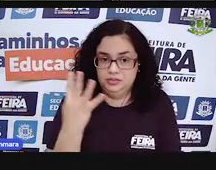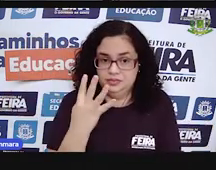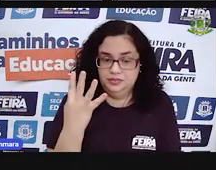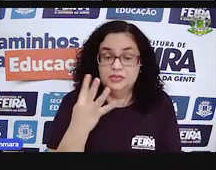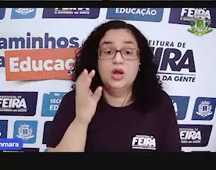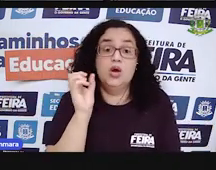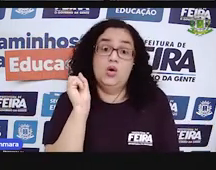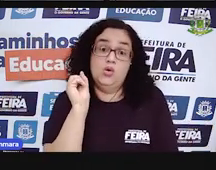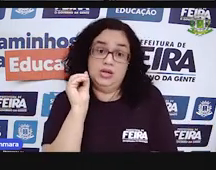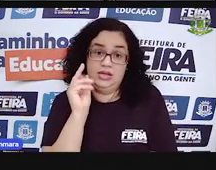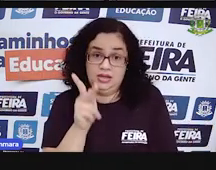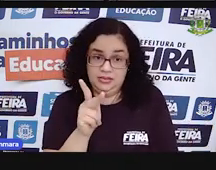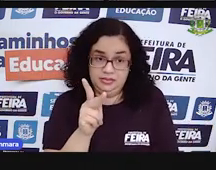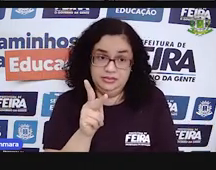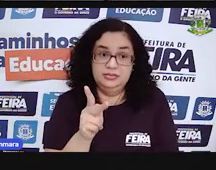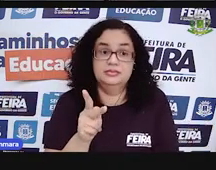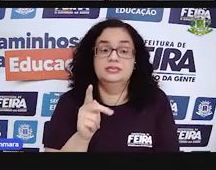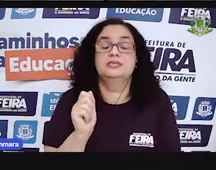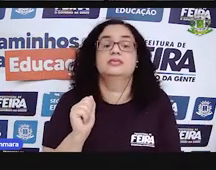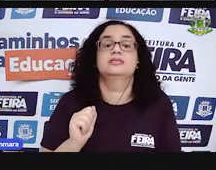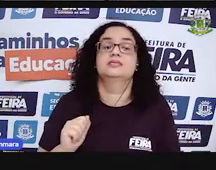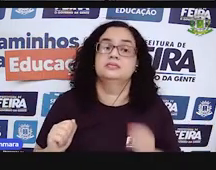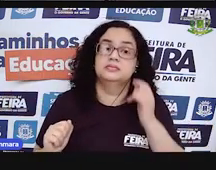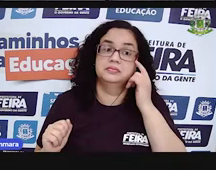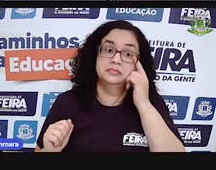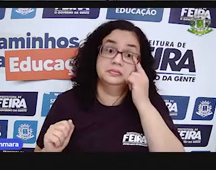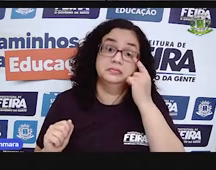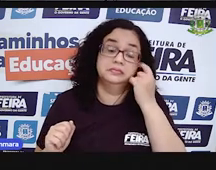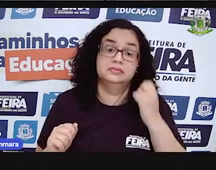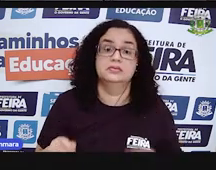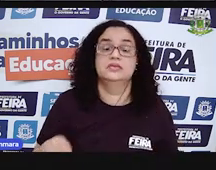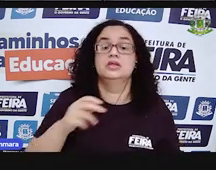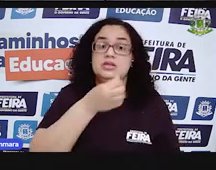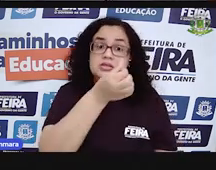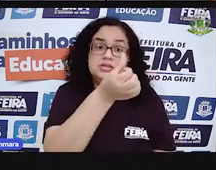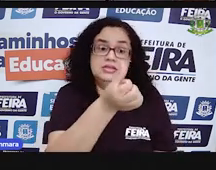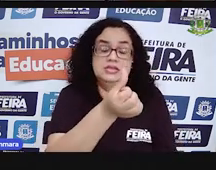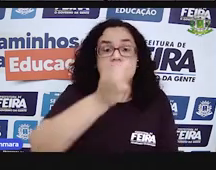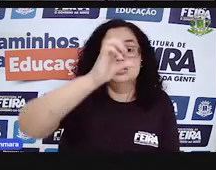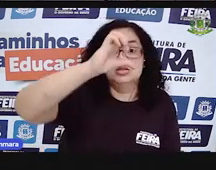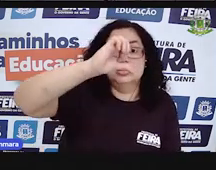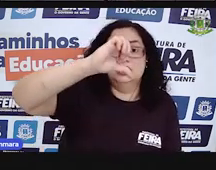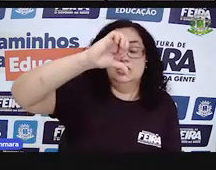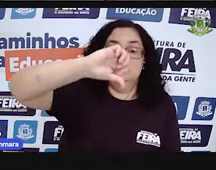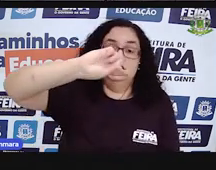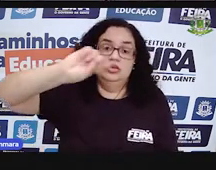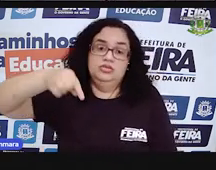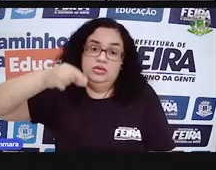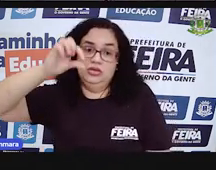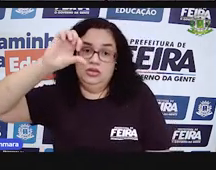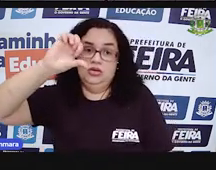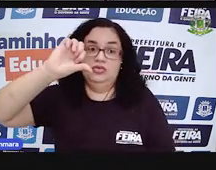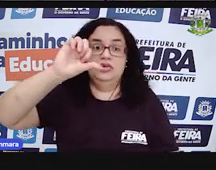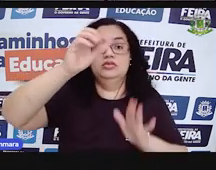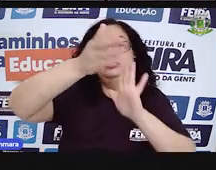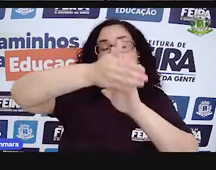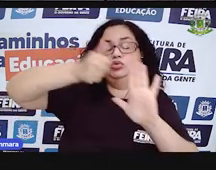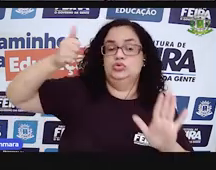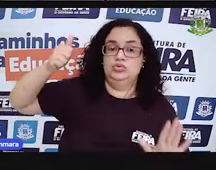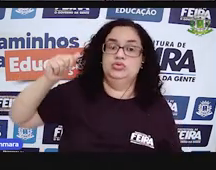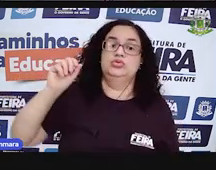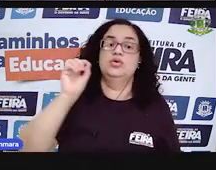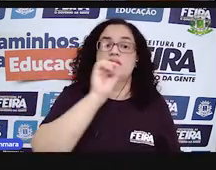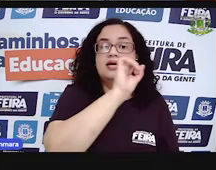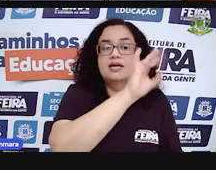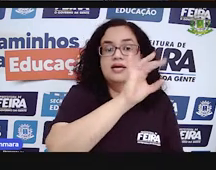Tá bom? Beleza, professor. Então, eu vou no 690,9 e vou tirar cada